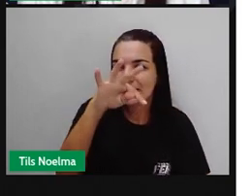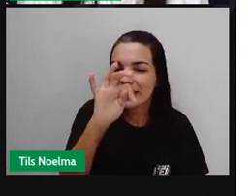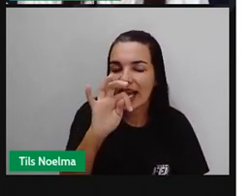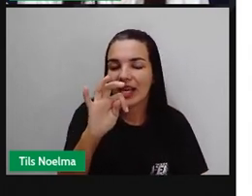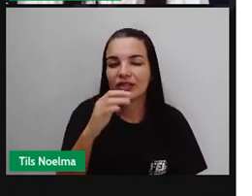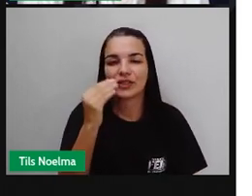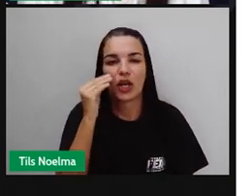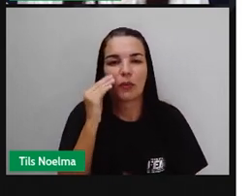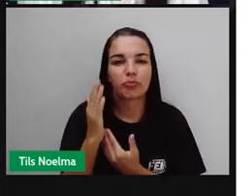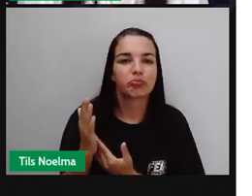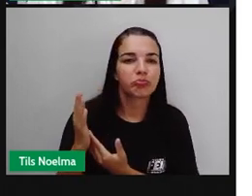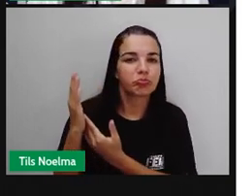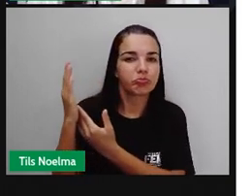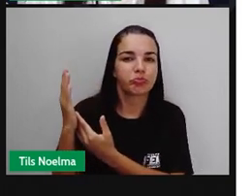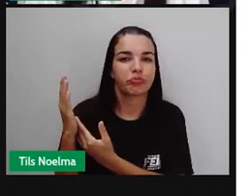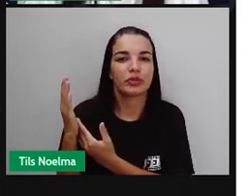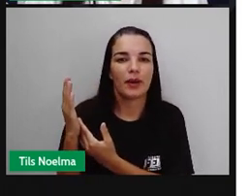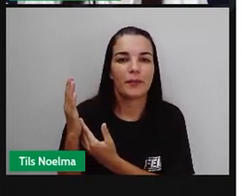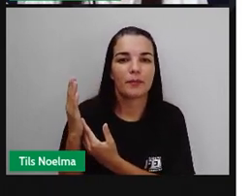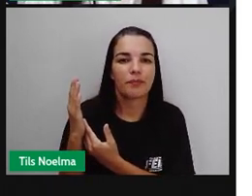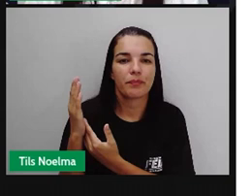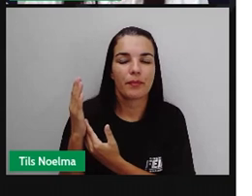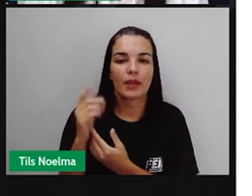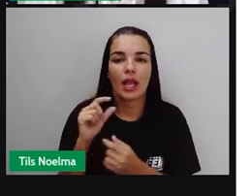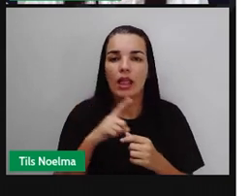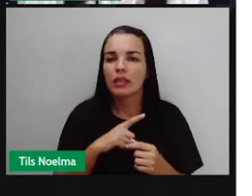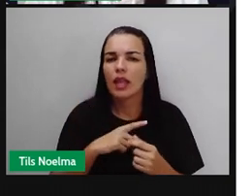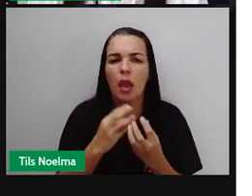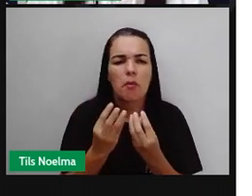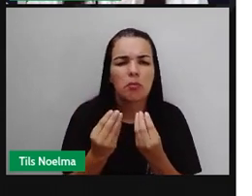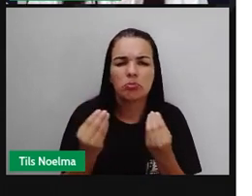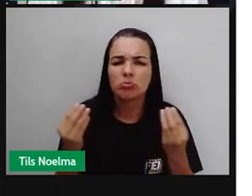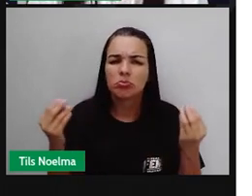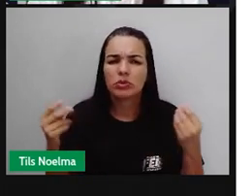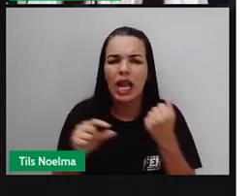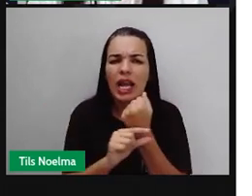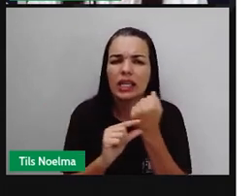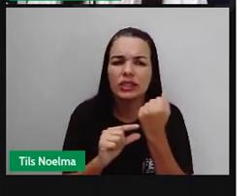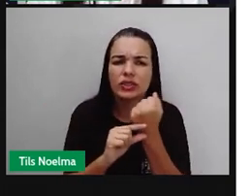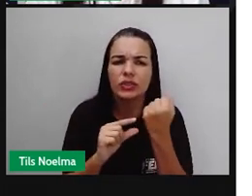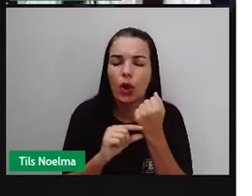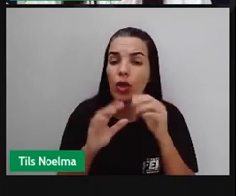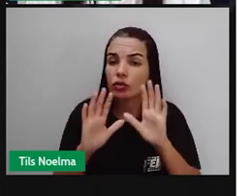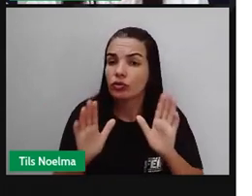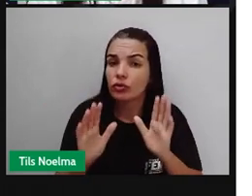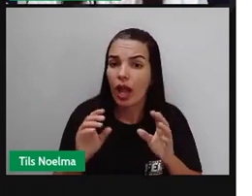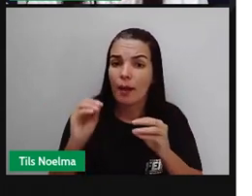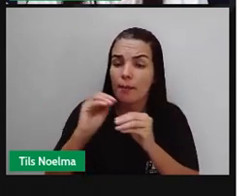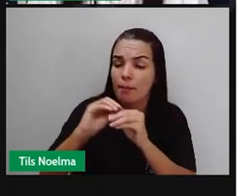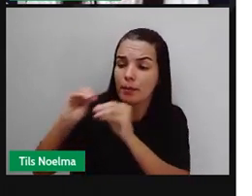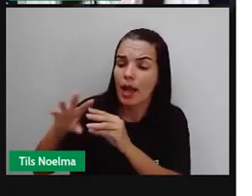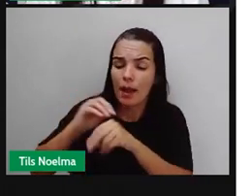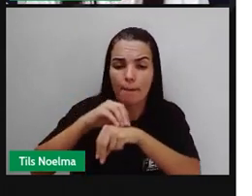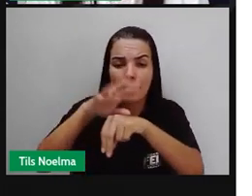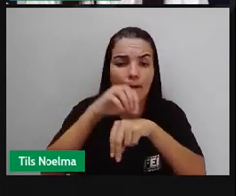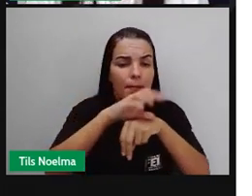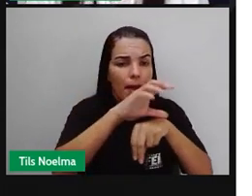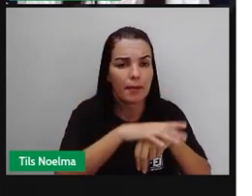Tem várias editoras também que publicaram tanto esse livro quanto o outro livro também de Reinações de Narizinho. Várias editoras.